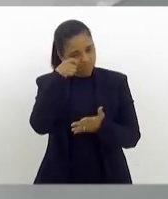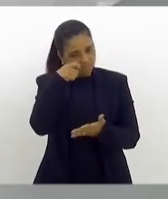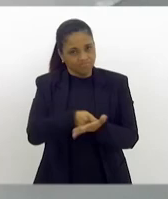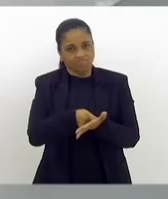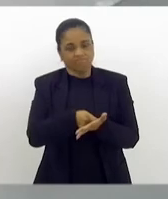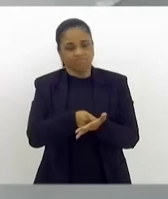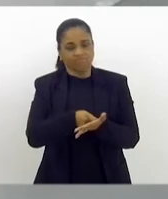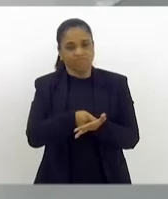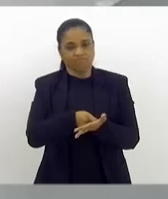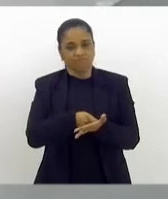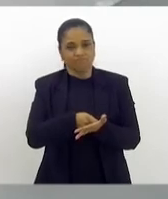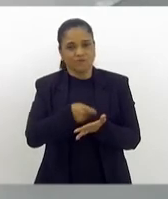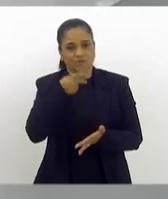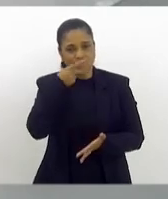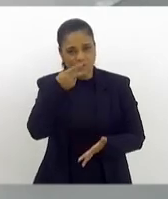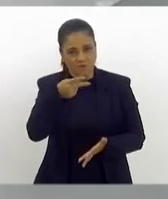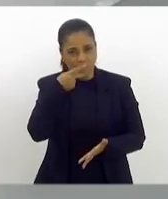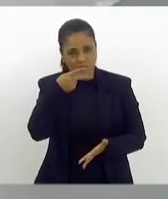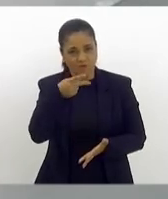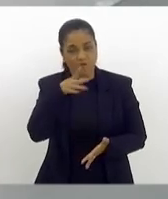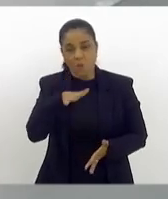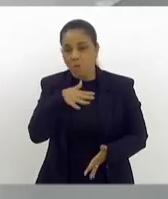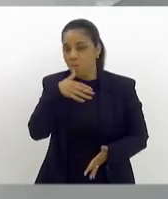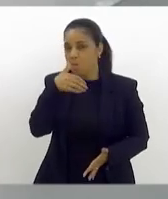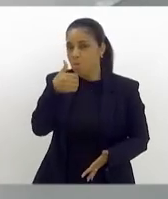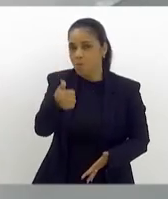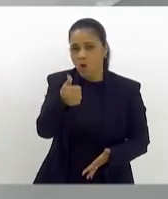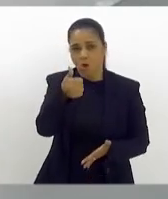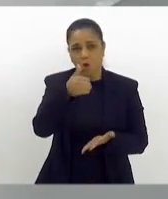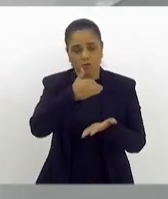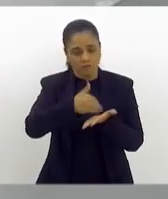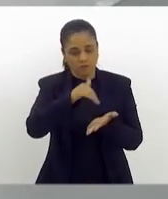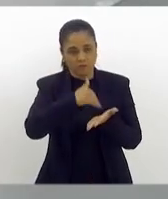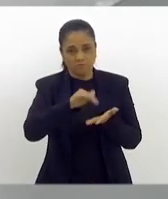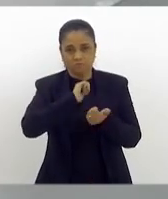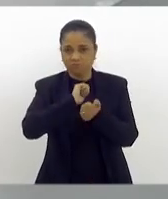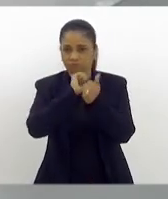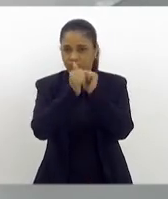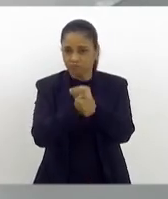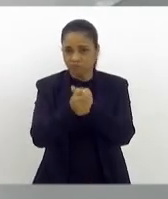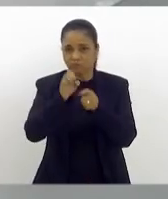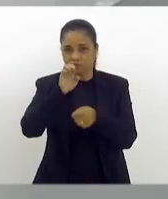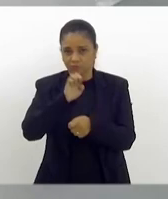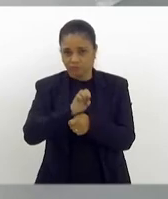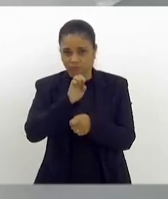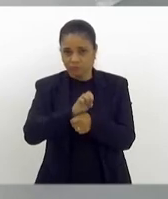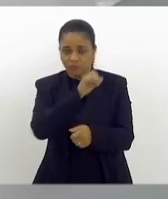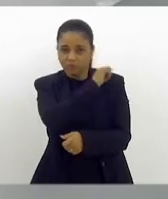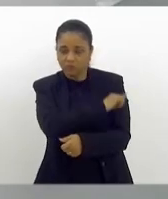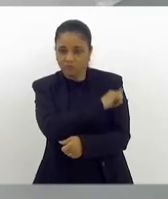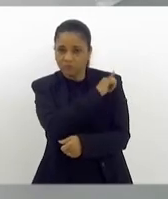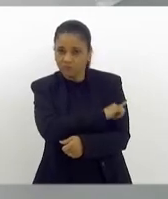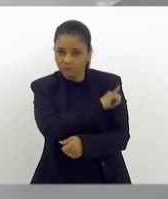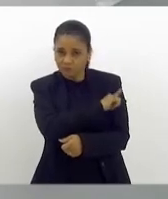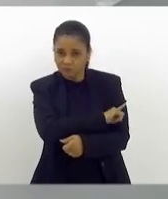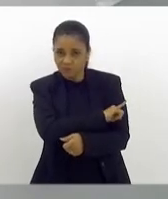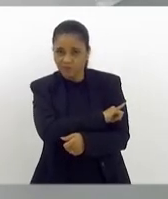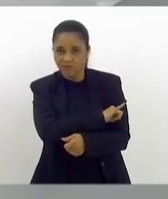que é o que de melhor tem acontecido na Secretaria de Esporte de Estado, aqui no Estado do Rio de Janeiro,